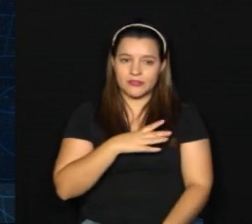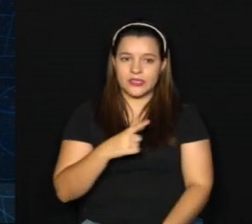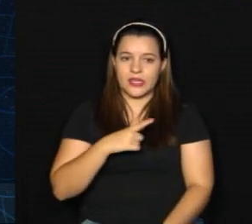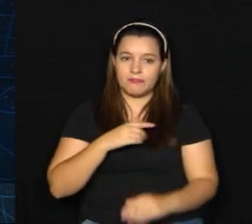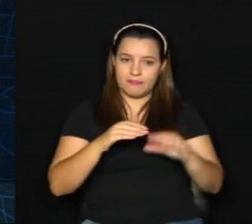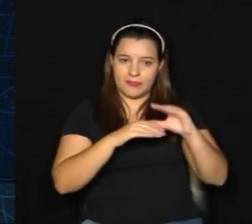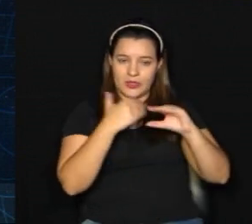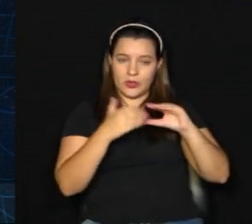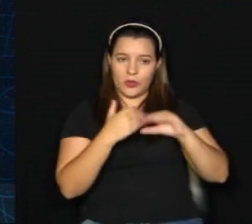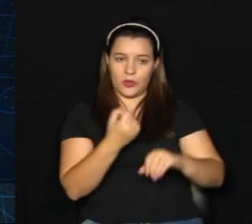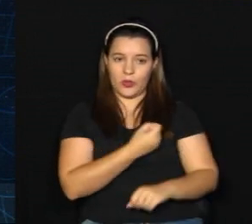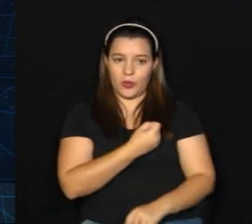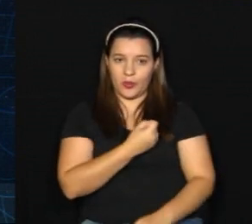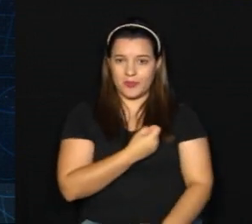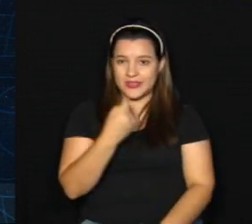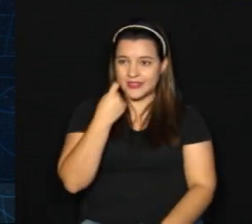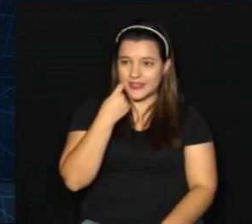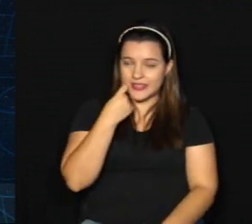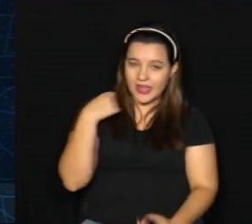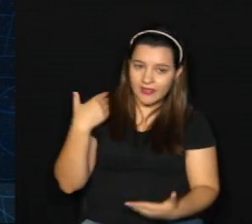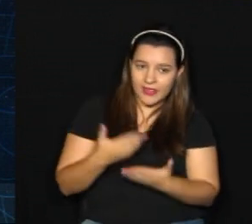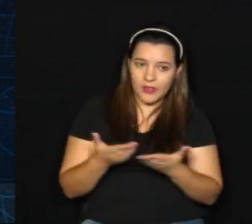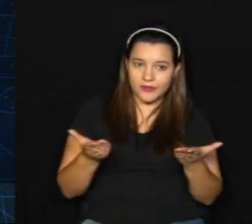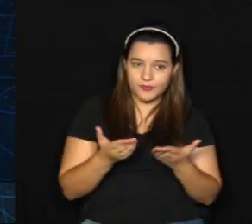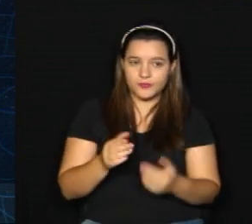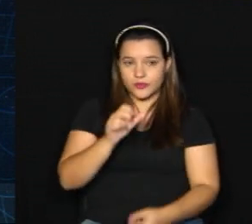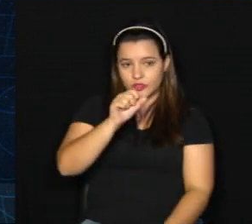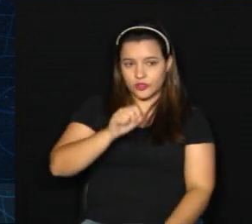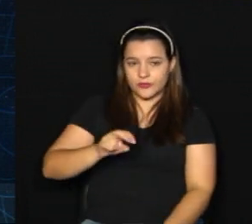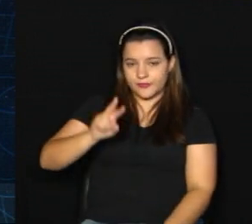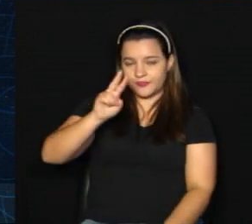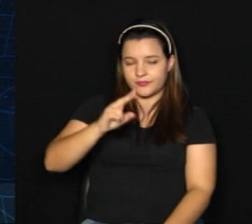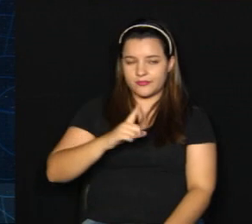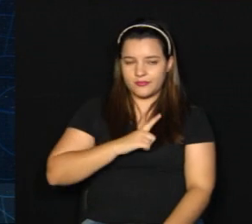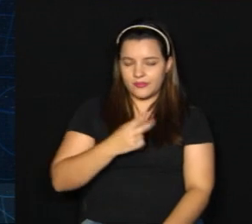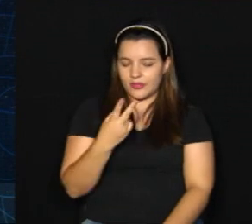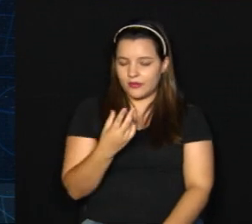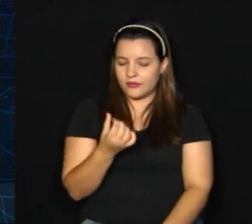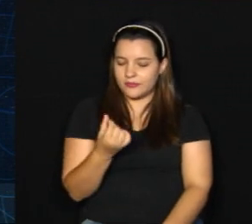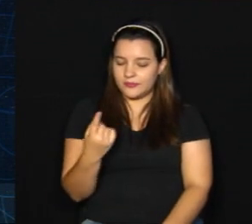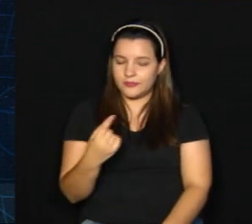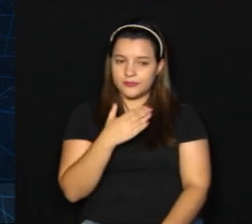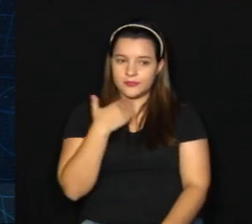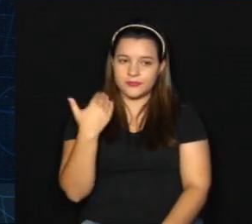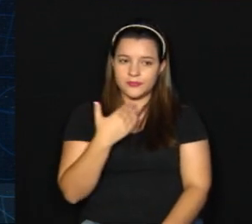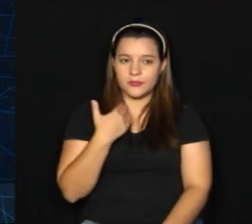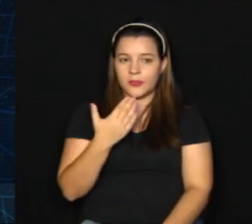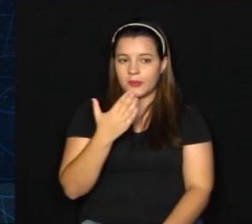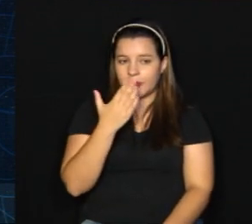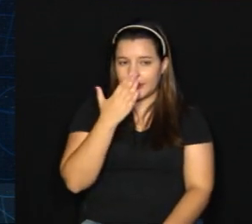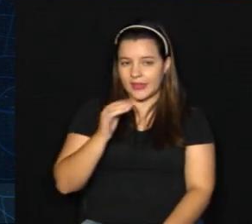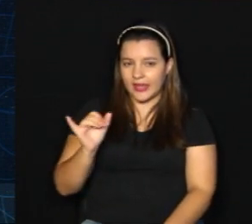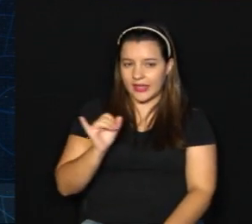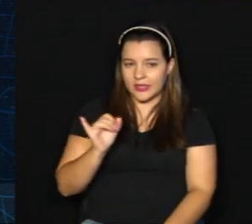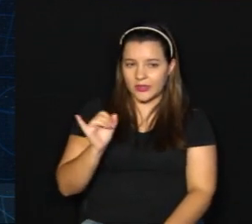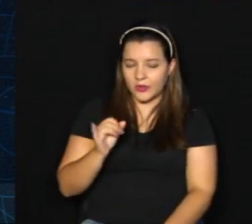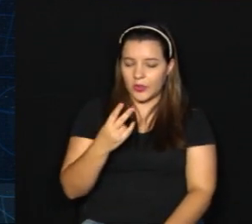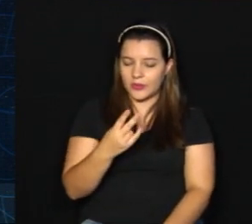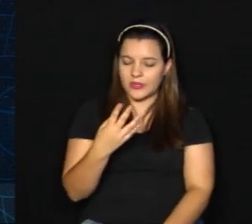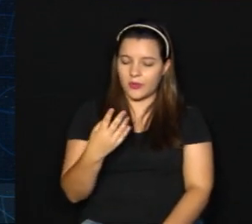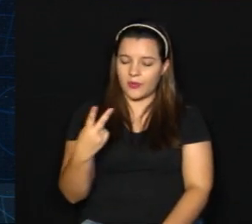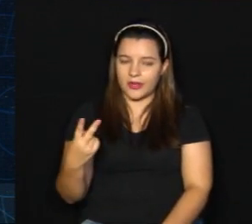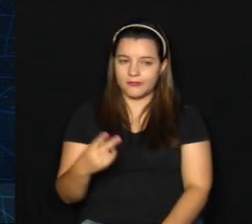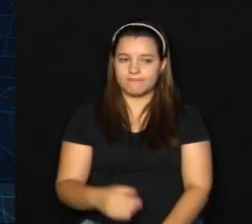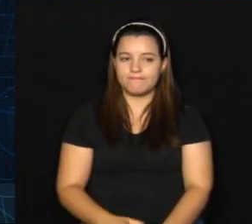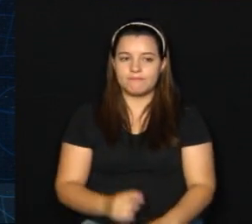atualização após a sexta-feira. Então, Sumaré agora soma 261 óbitos, Indaiatuba, 242,